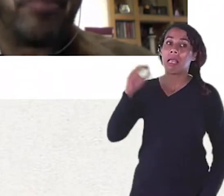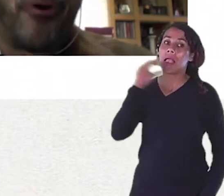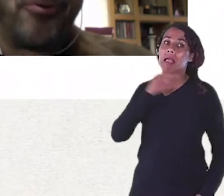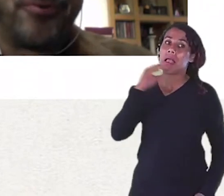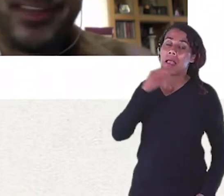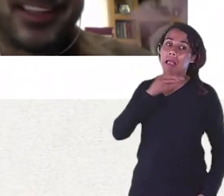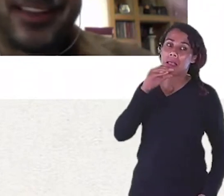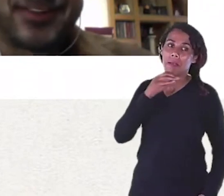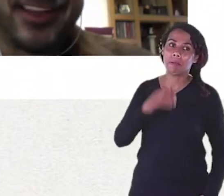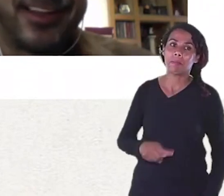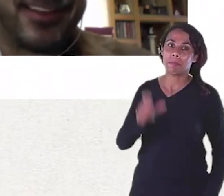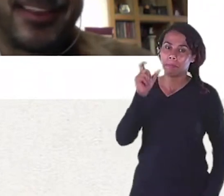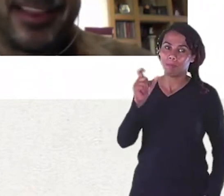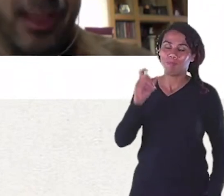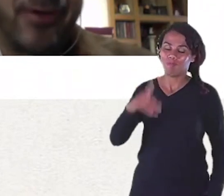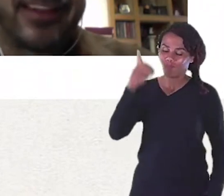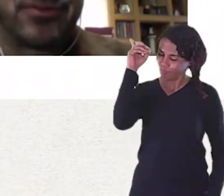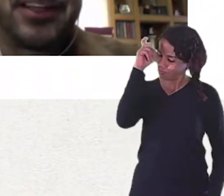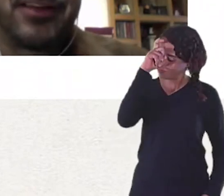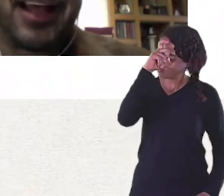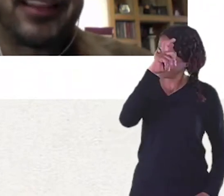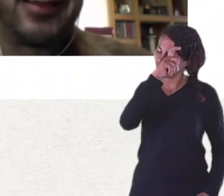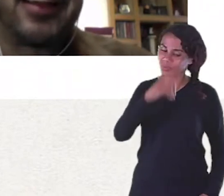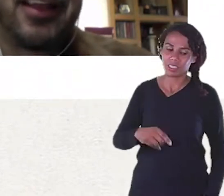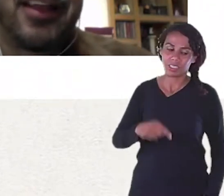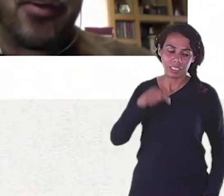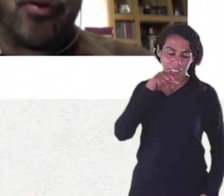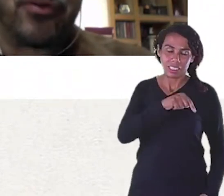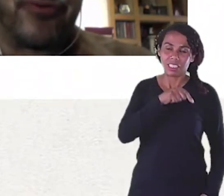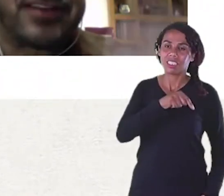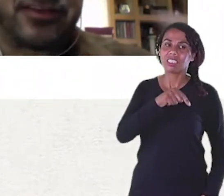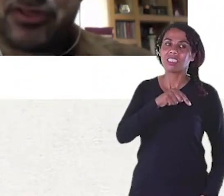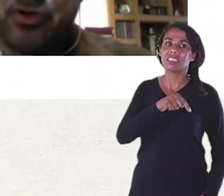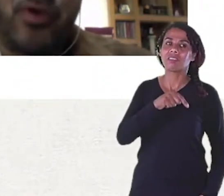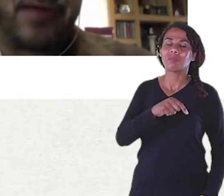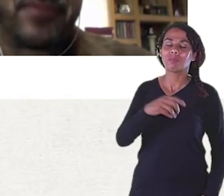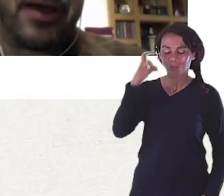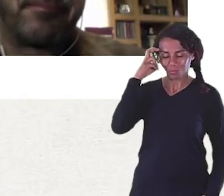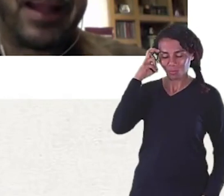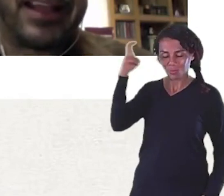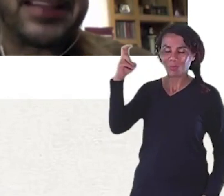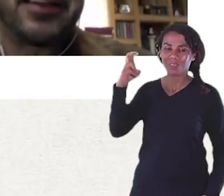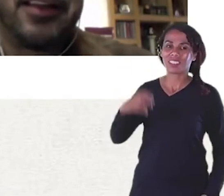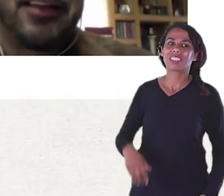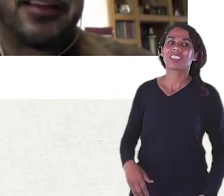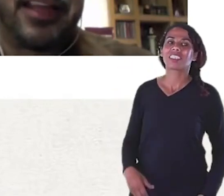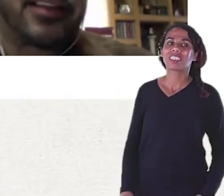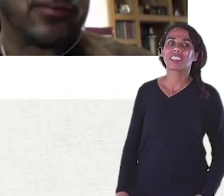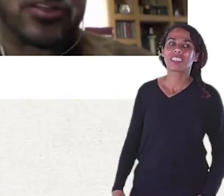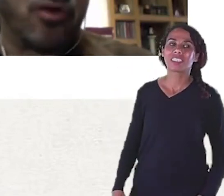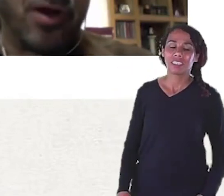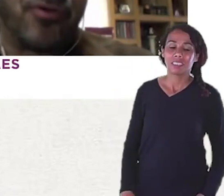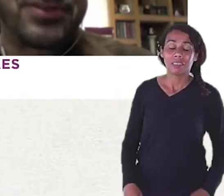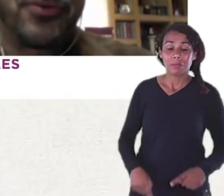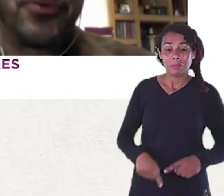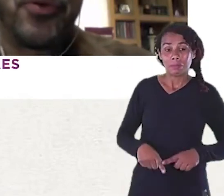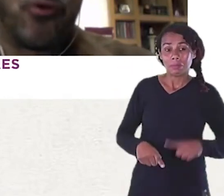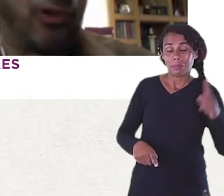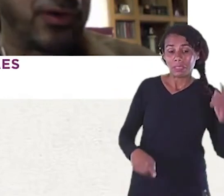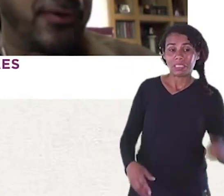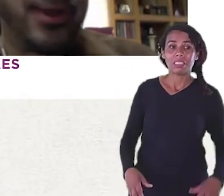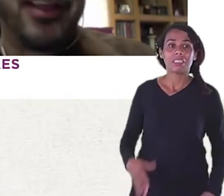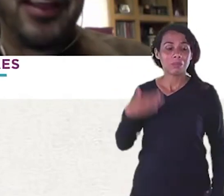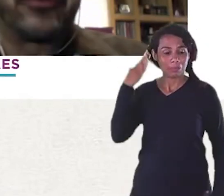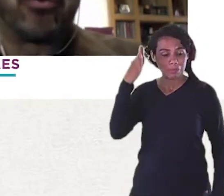Muito Esqueço Que tem alguém traduzindo Até quando eu faço Às vezes Alguma palestra E tem tradução Alguma coisa